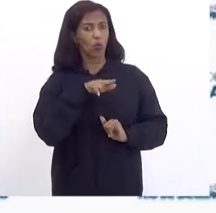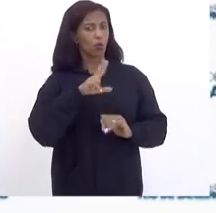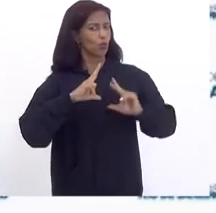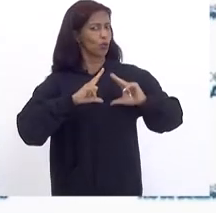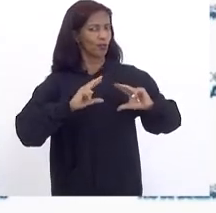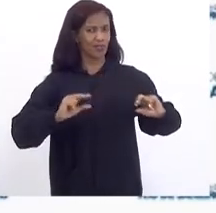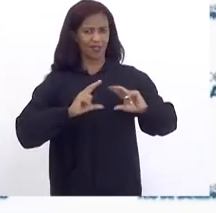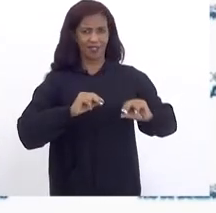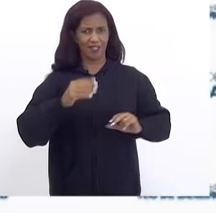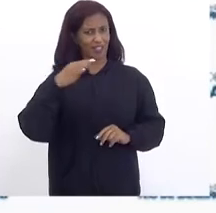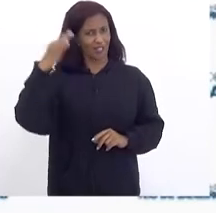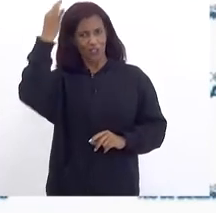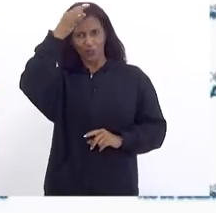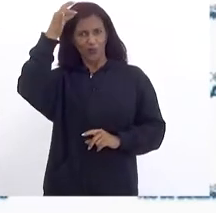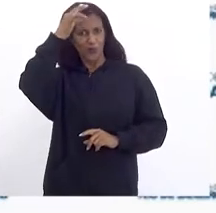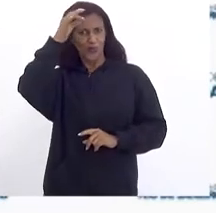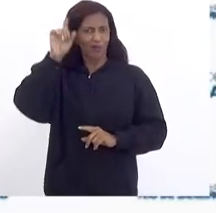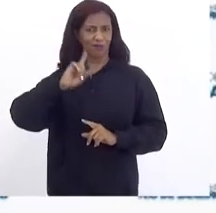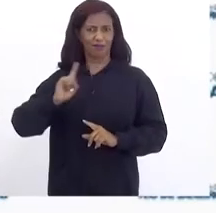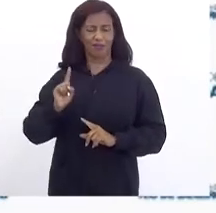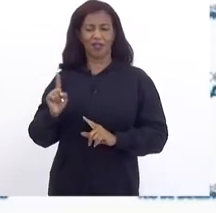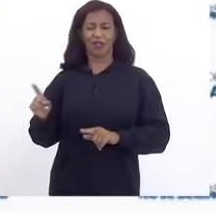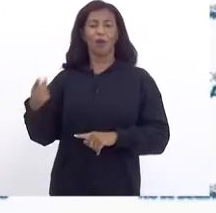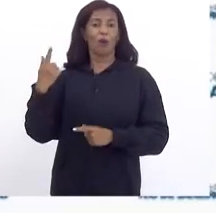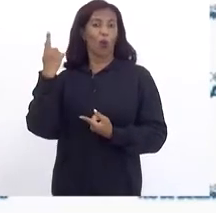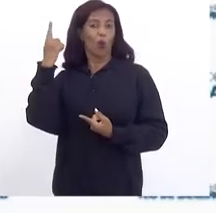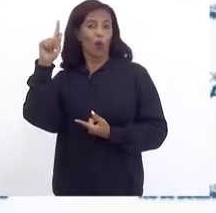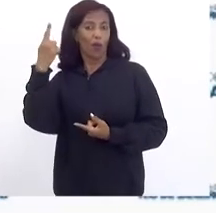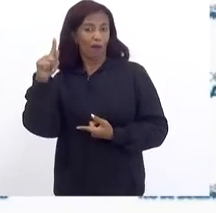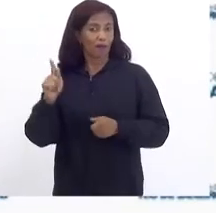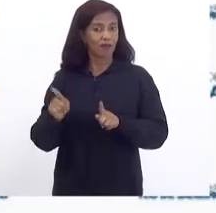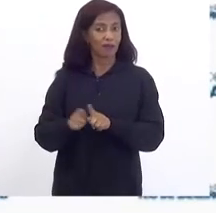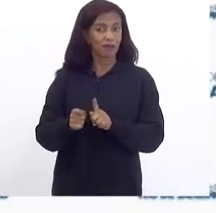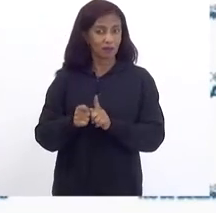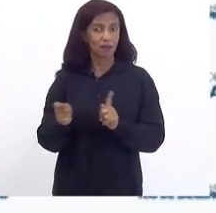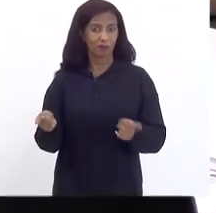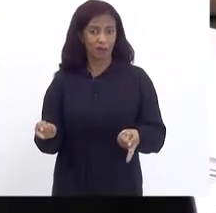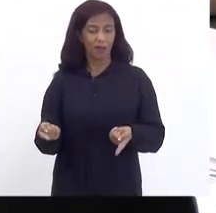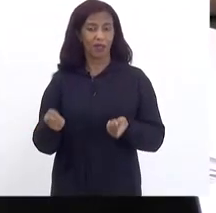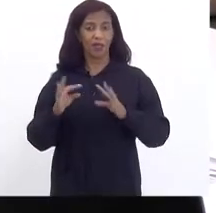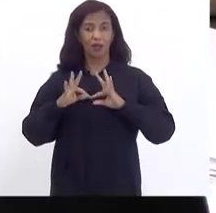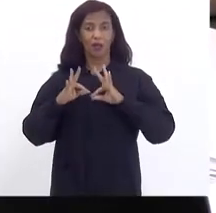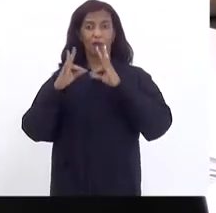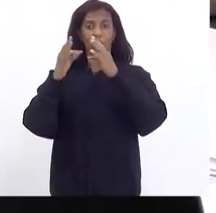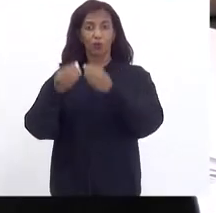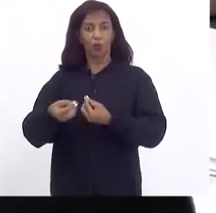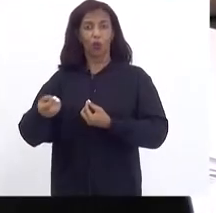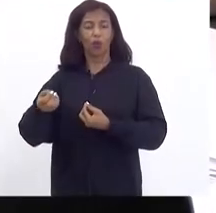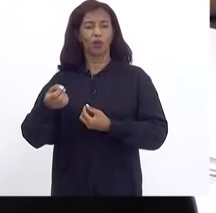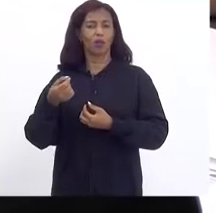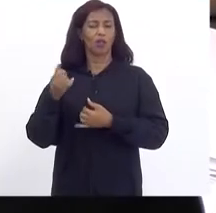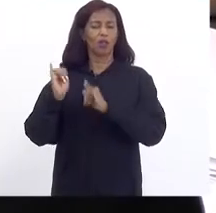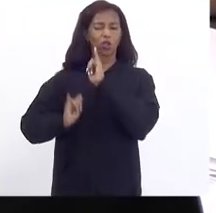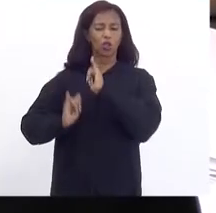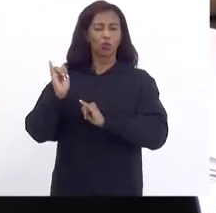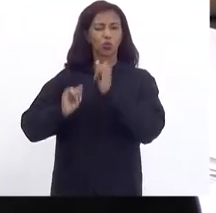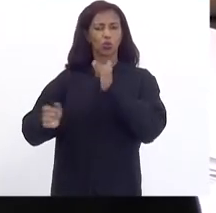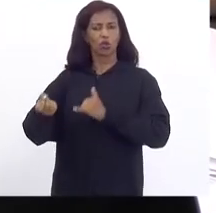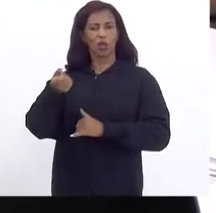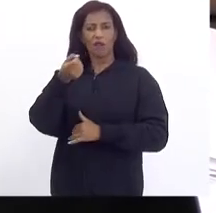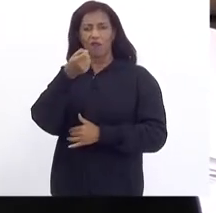Catarina Espírito Santo O estado de Goiás Por exemplo Que acabou levando Toda a indústria Farmacêutica Com uma política